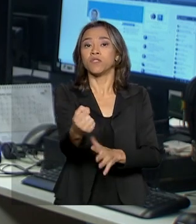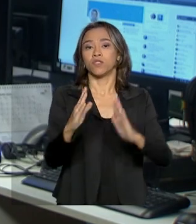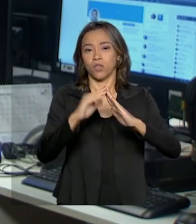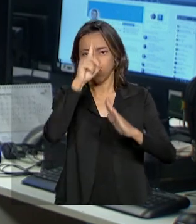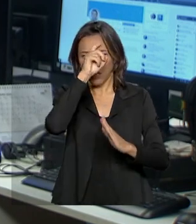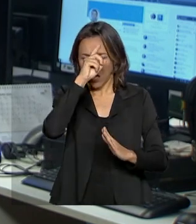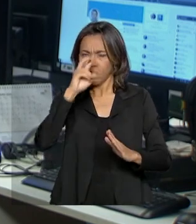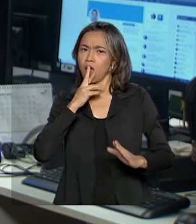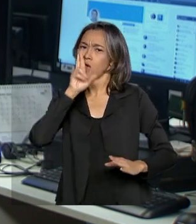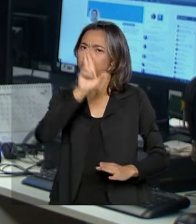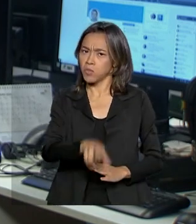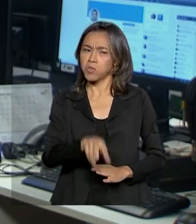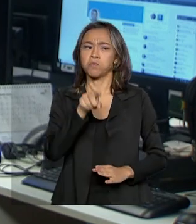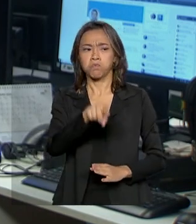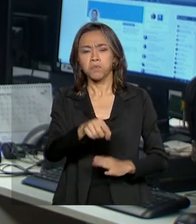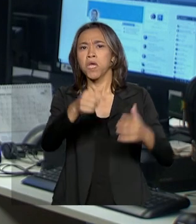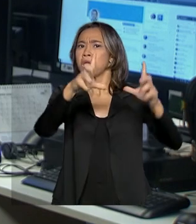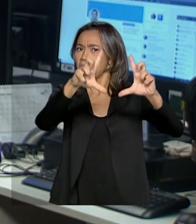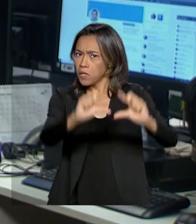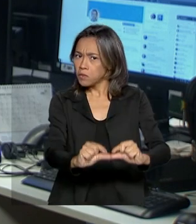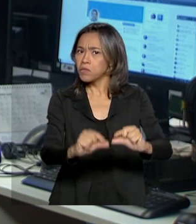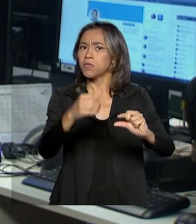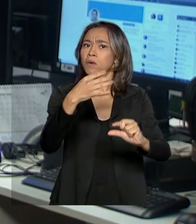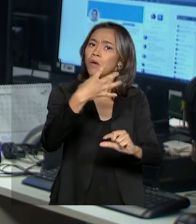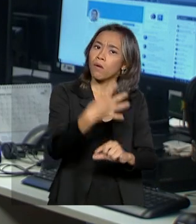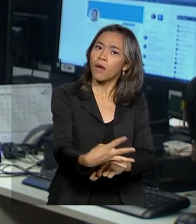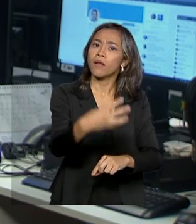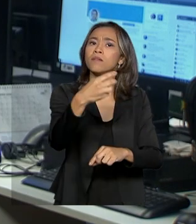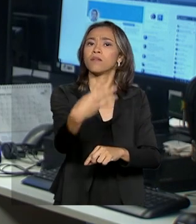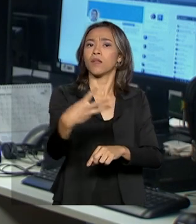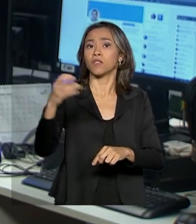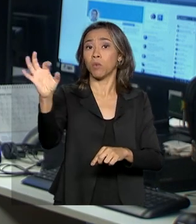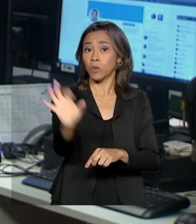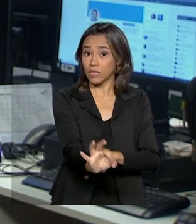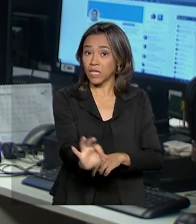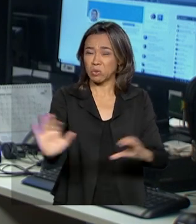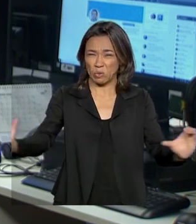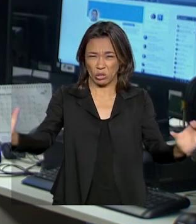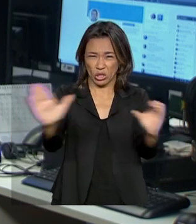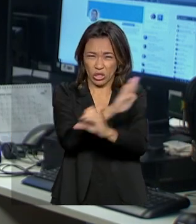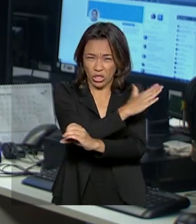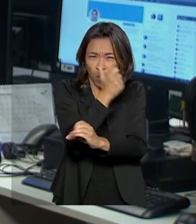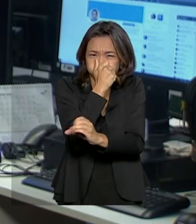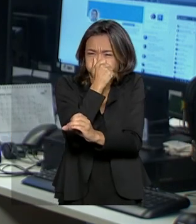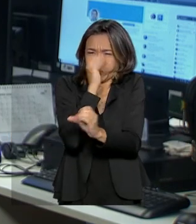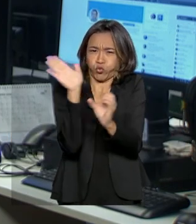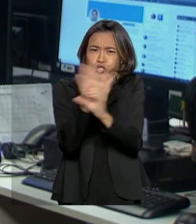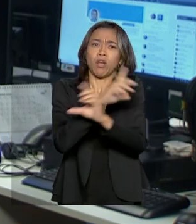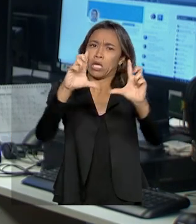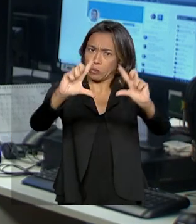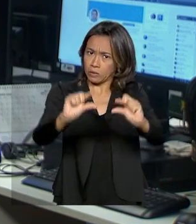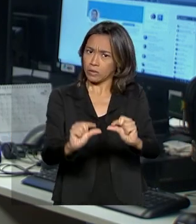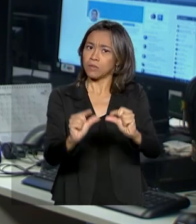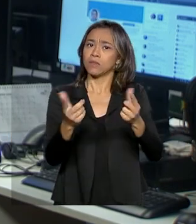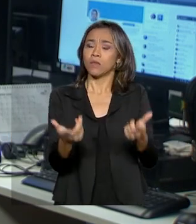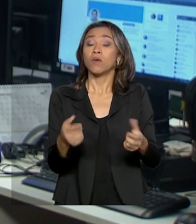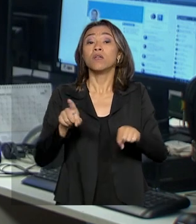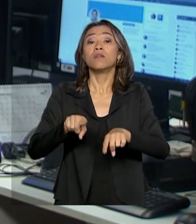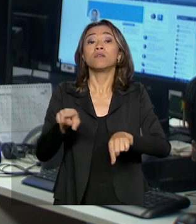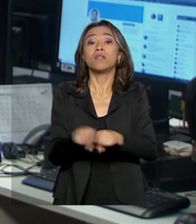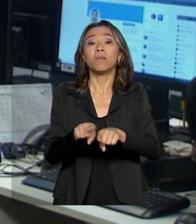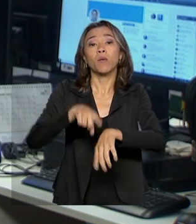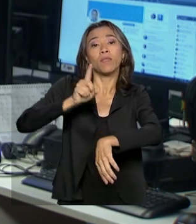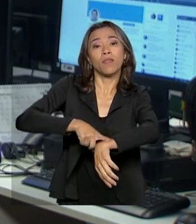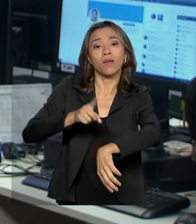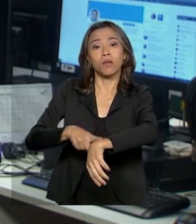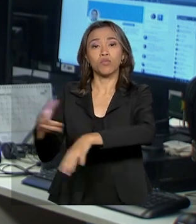médio de redução de 43% do indicador de superlotação. Foram reduzidos também o tempo para a chegada